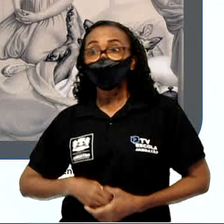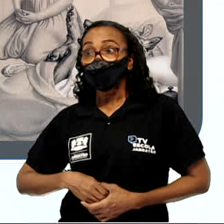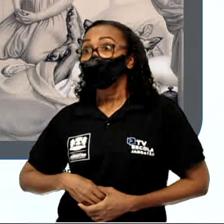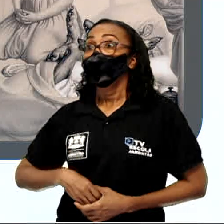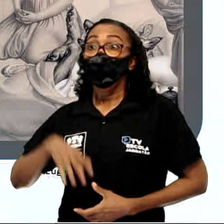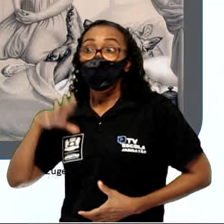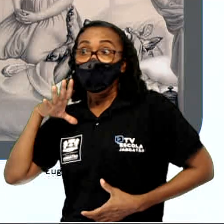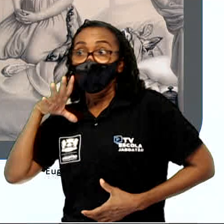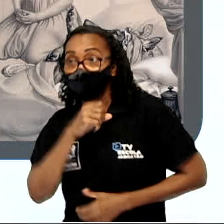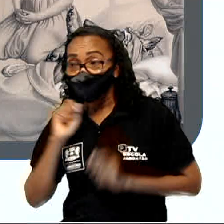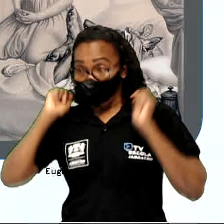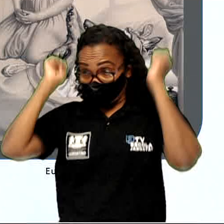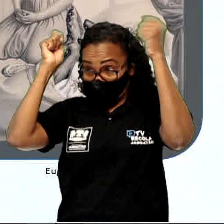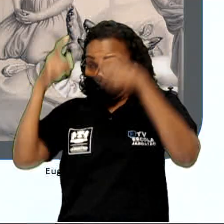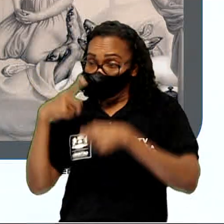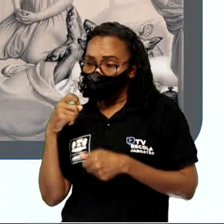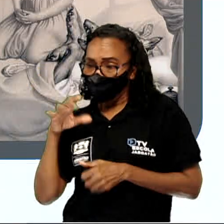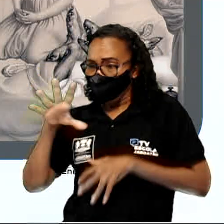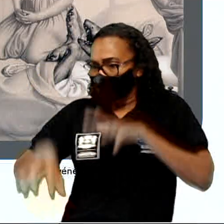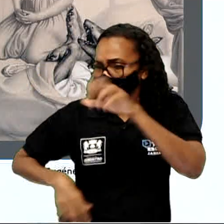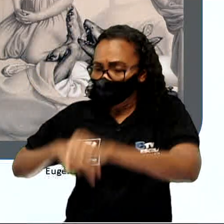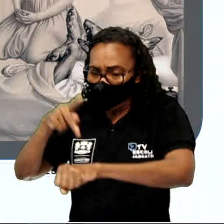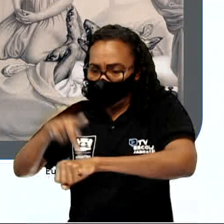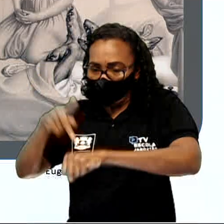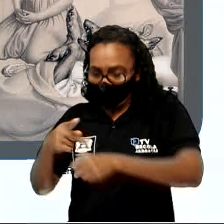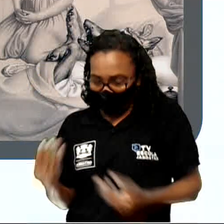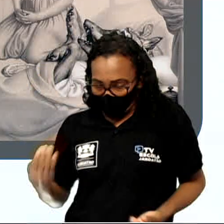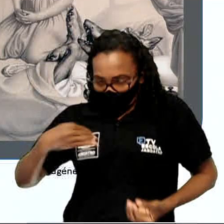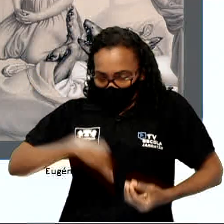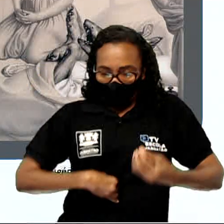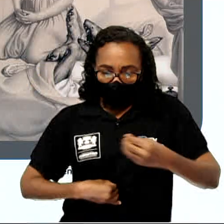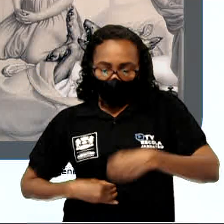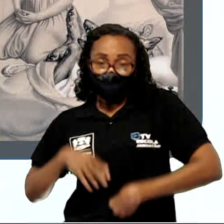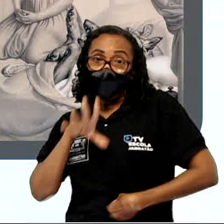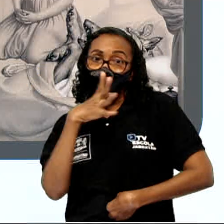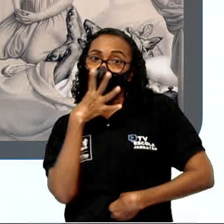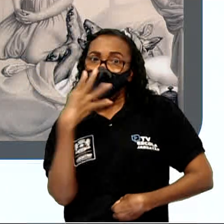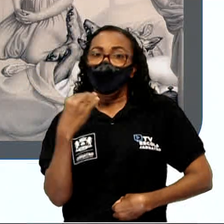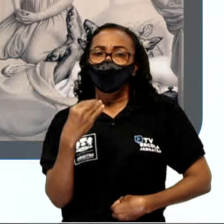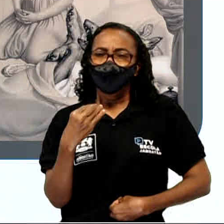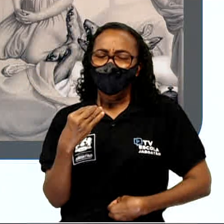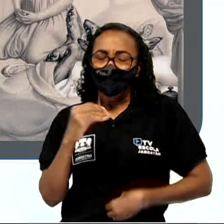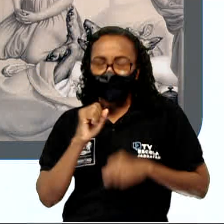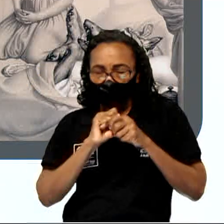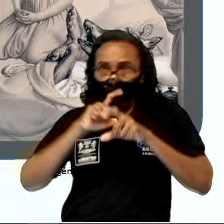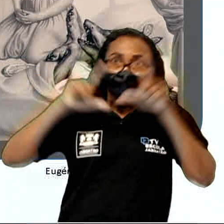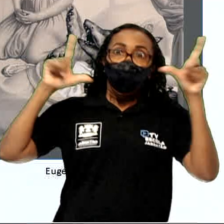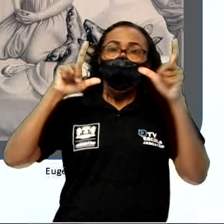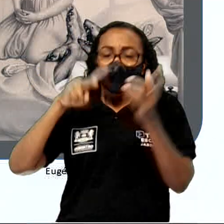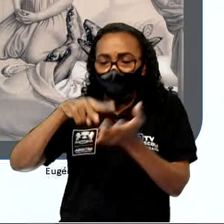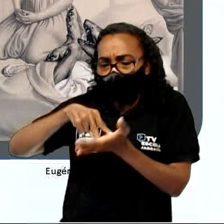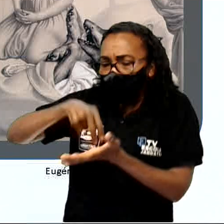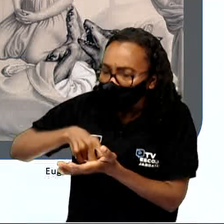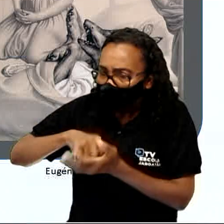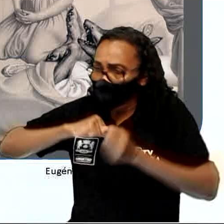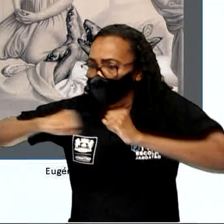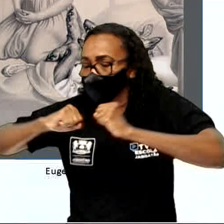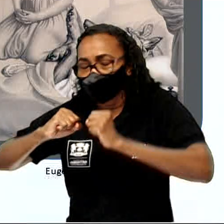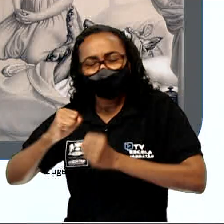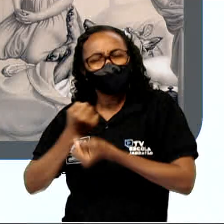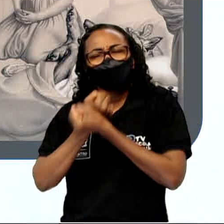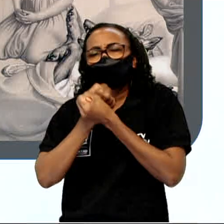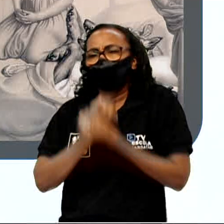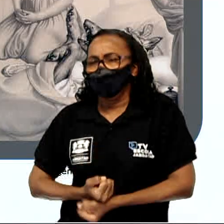pedras grandes e encheu a barriga do lobo com elas. Quando acordou, o lobo tentou sair correndo, mas as pedras eram tão